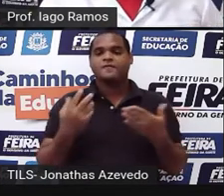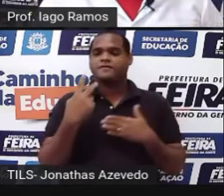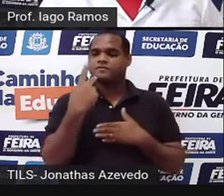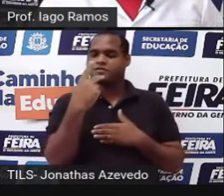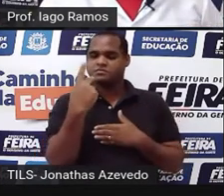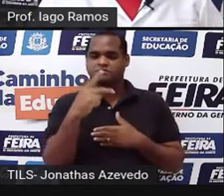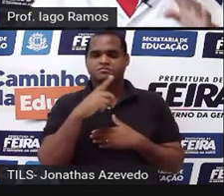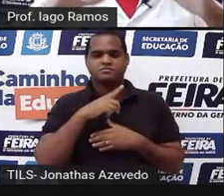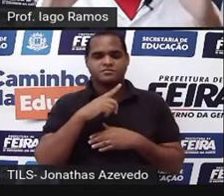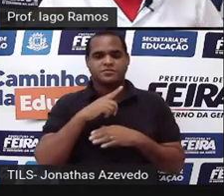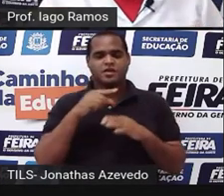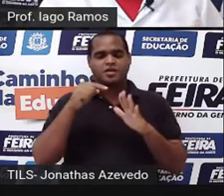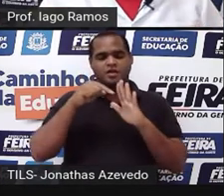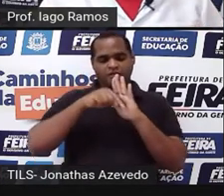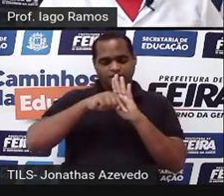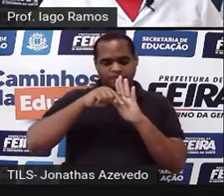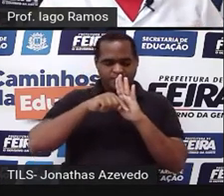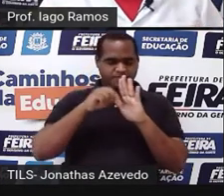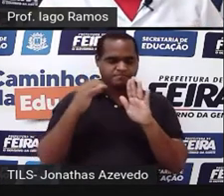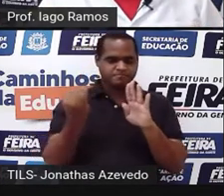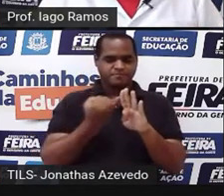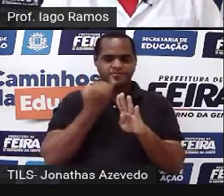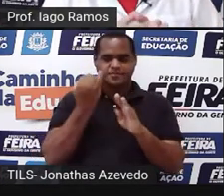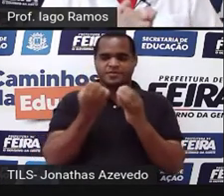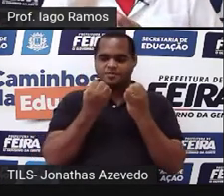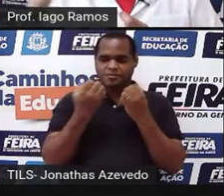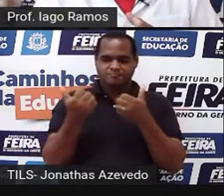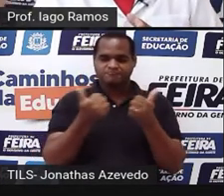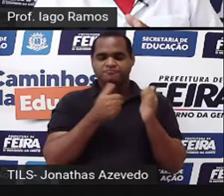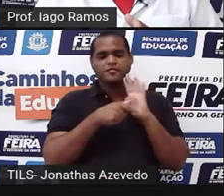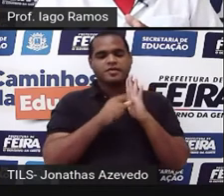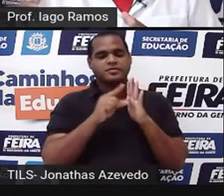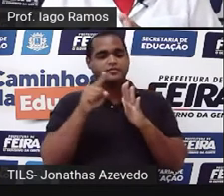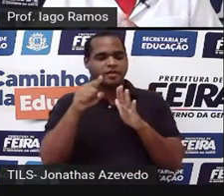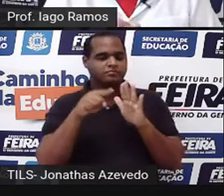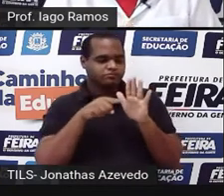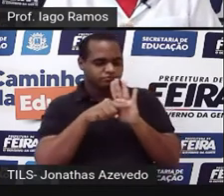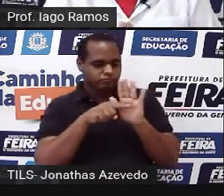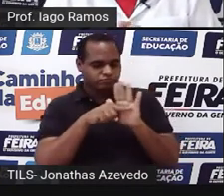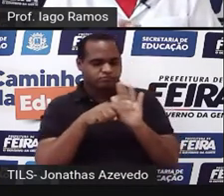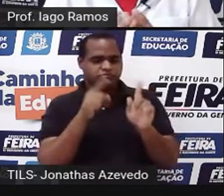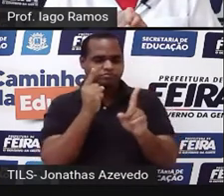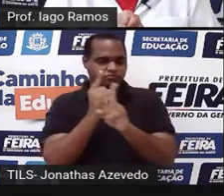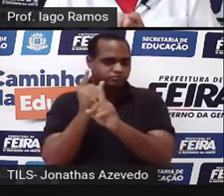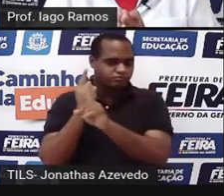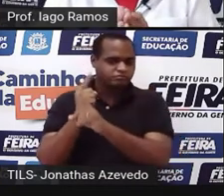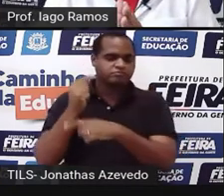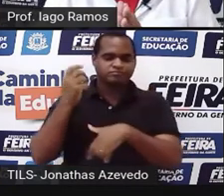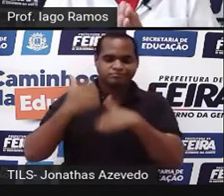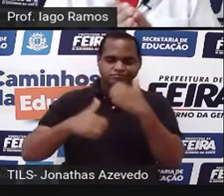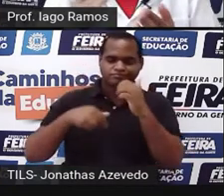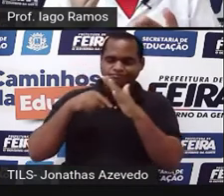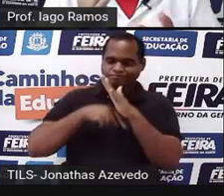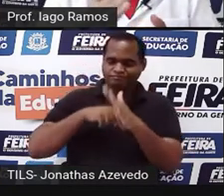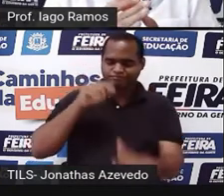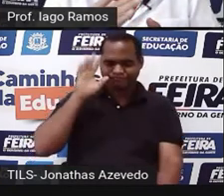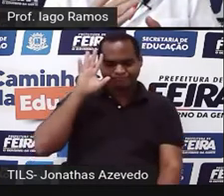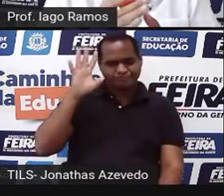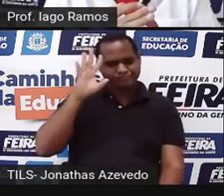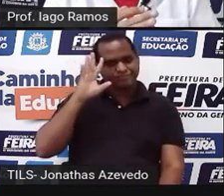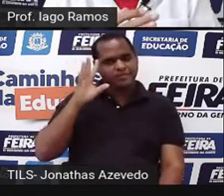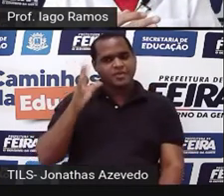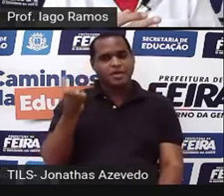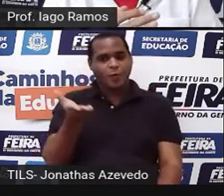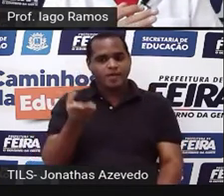toda aula acontece, porque é importante, antes da gente avançar, a gente parar um pouquinho e se perguntar assim, Até